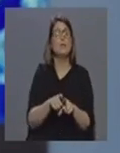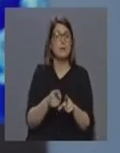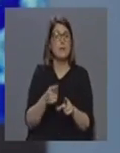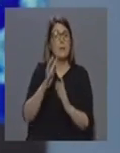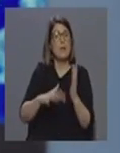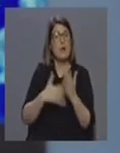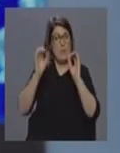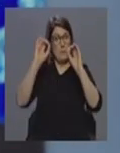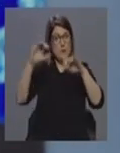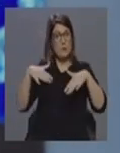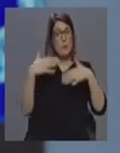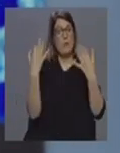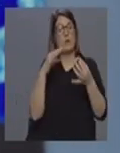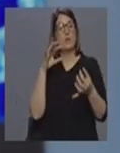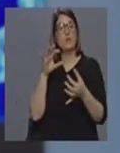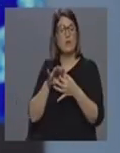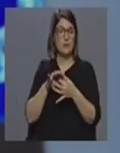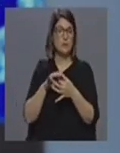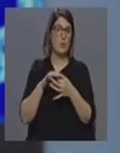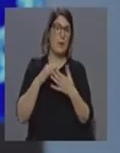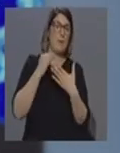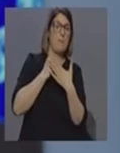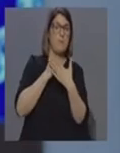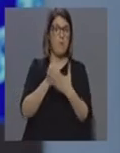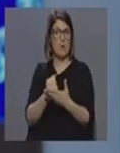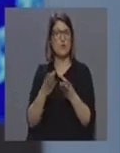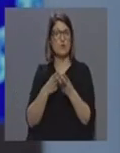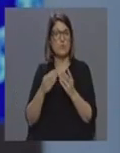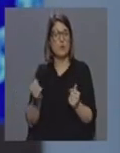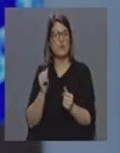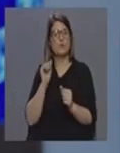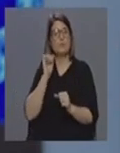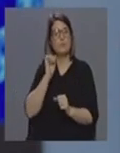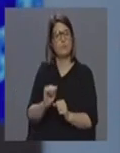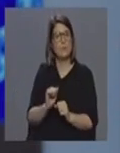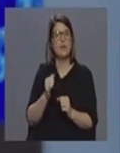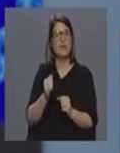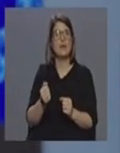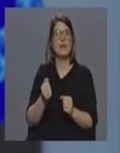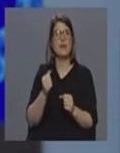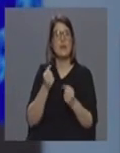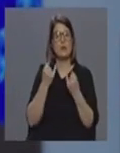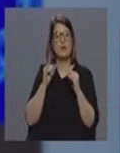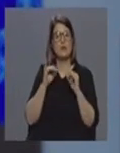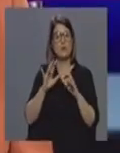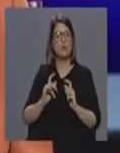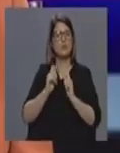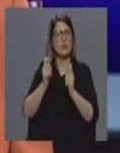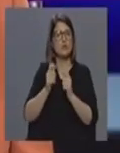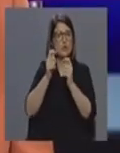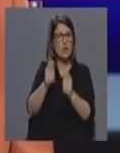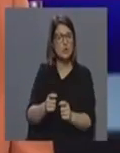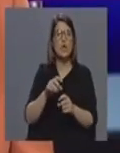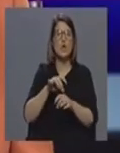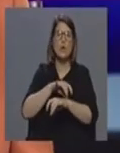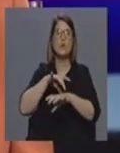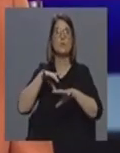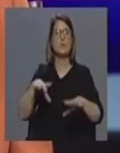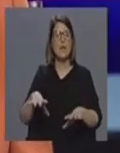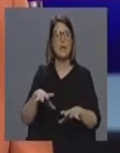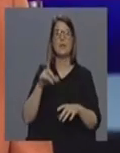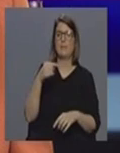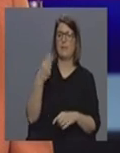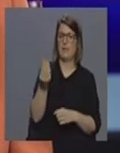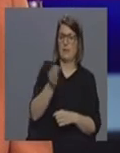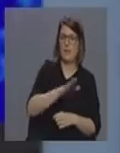inicial dessa primeira linha que nós temos de resposta dessa aula específica para infectos ou contagiosos depois ainda temos ao longo do hospital a pediatria